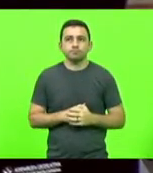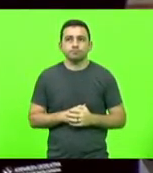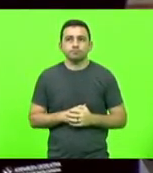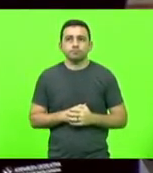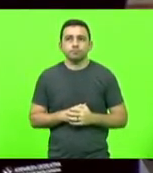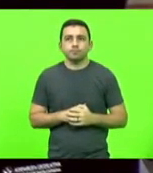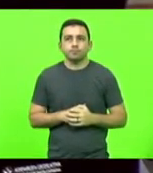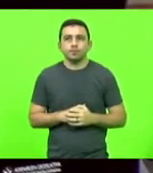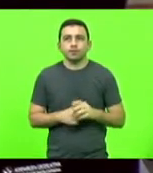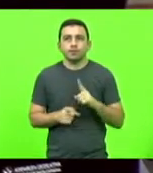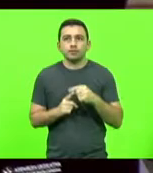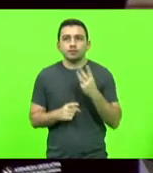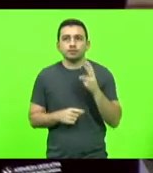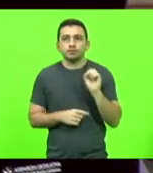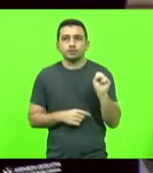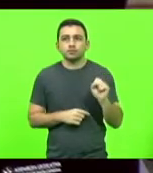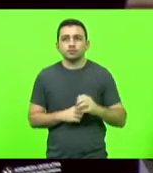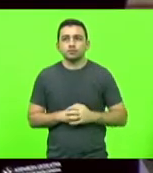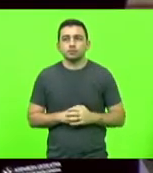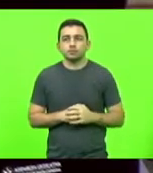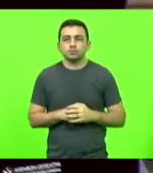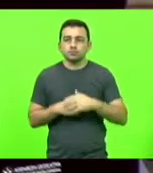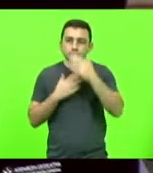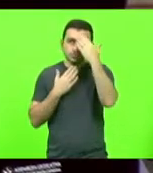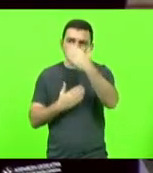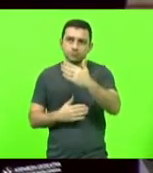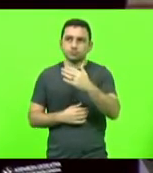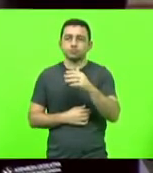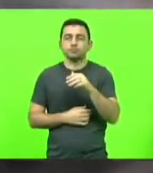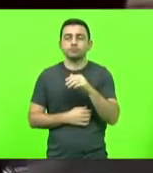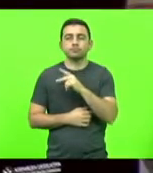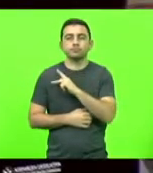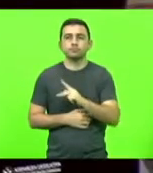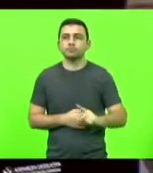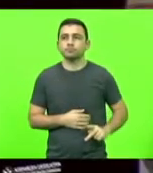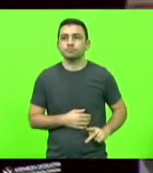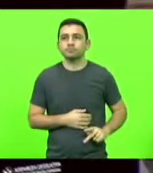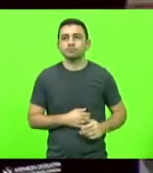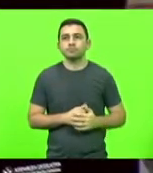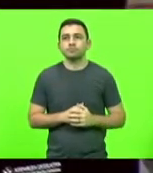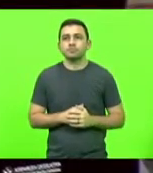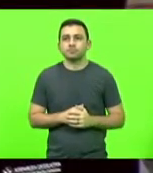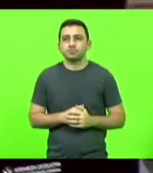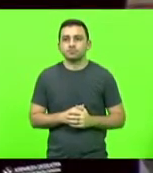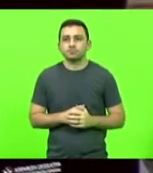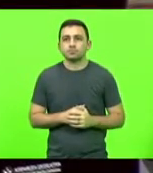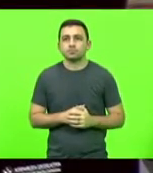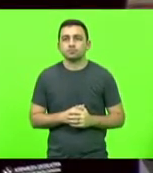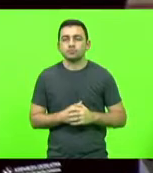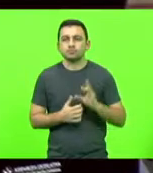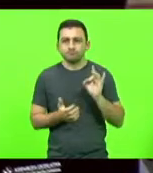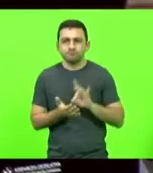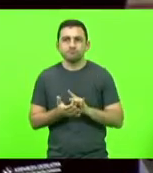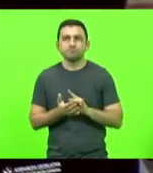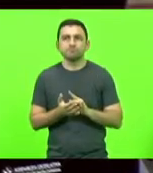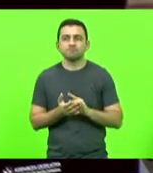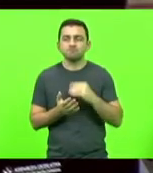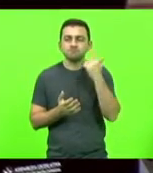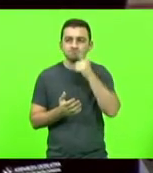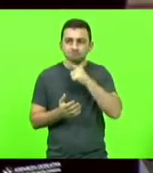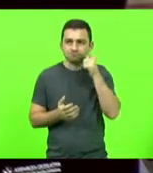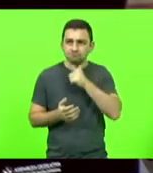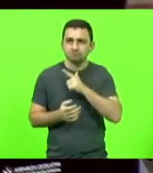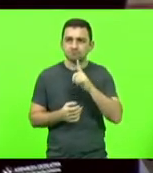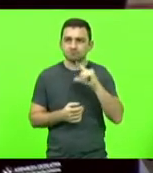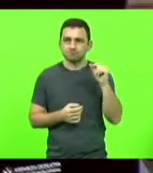segundos, deputado. Obrigado, senhor presidente. O fato de chegar a esta casa através